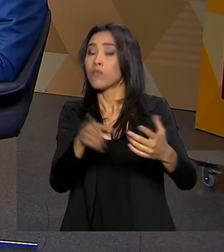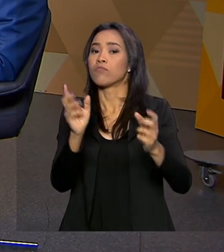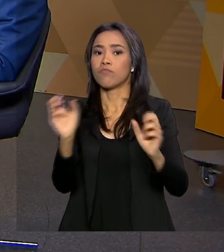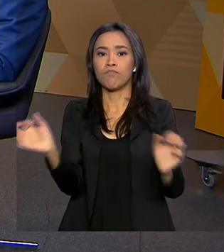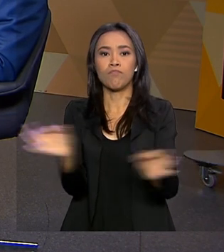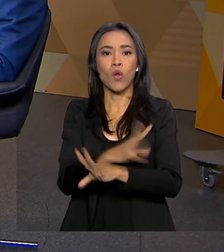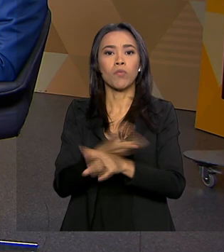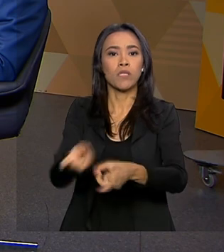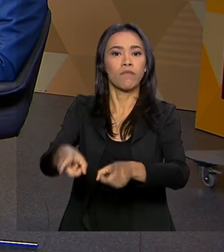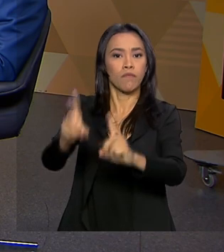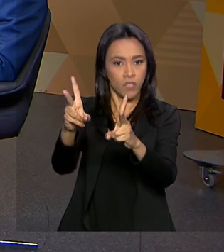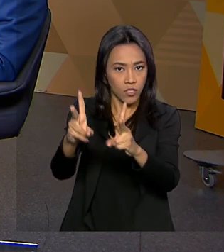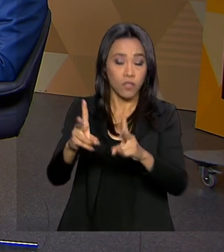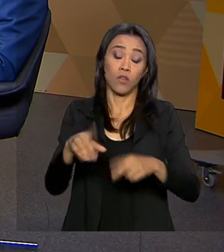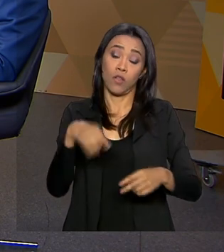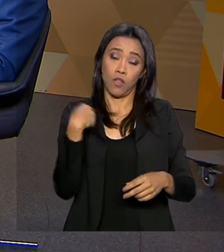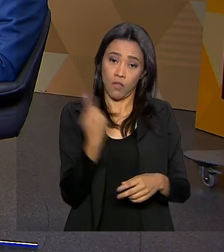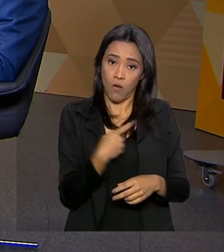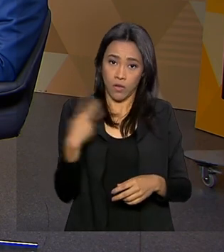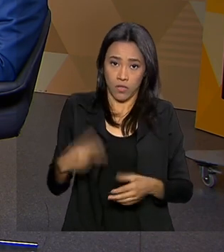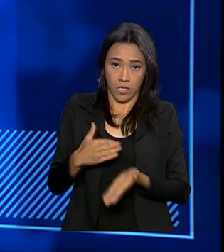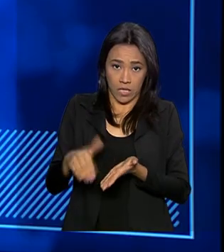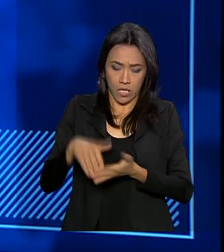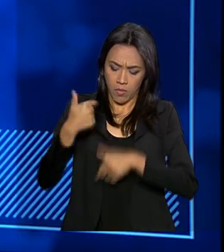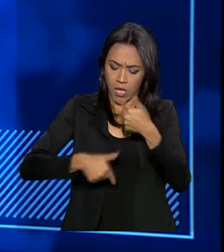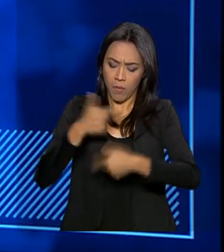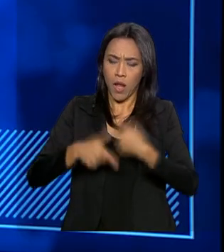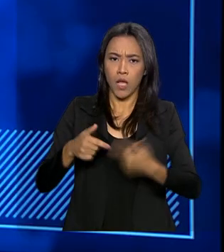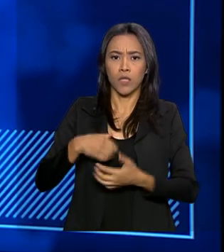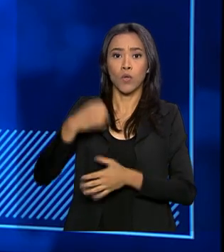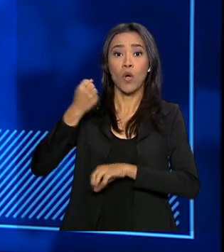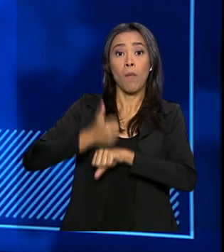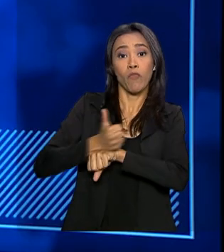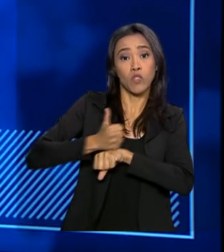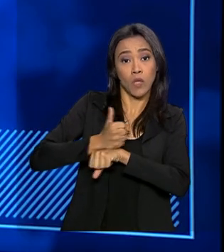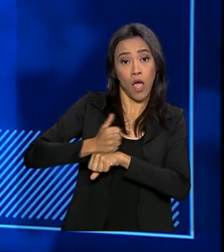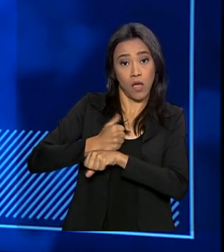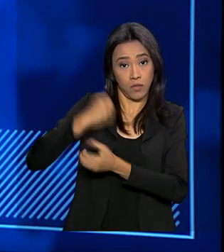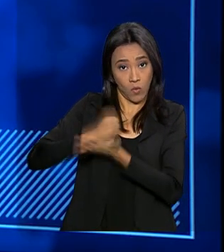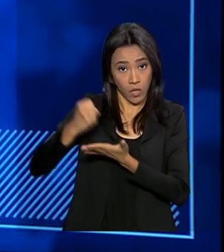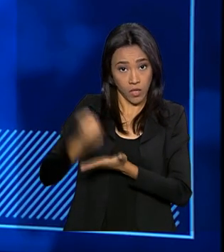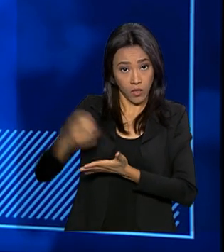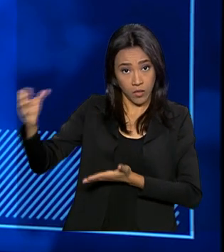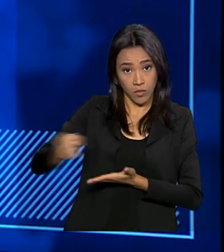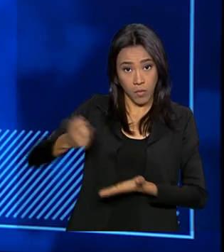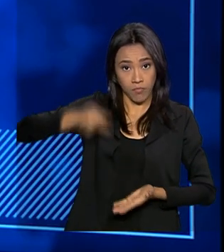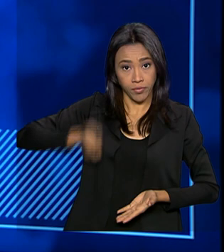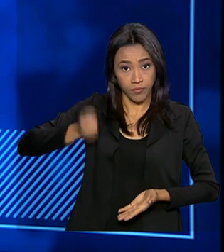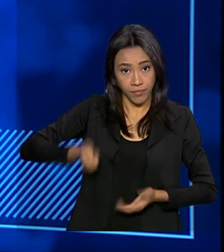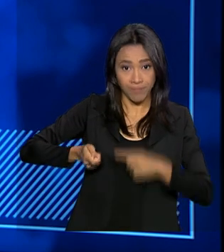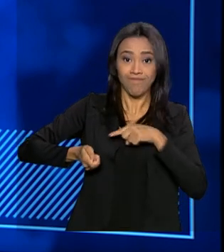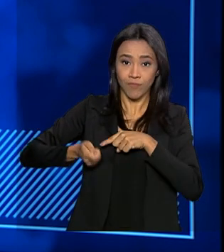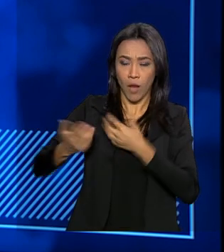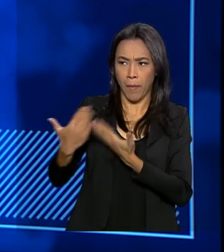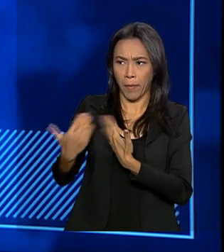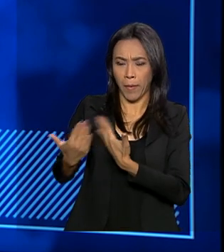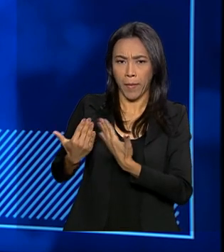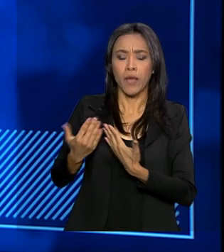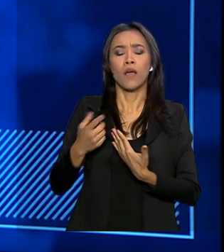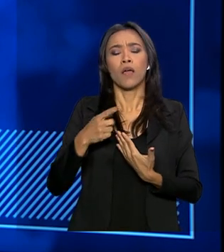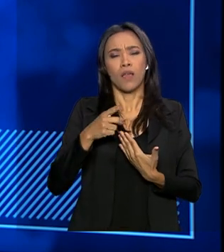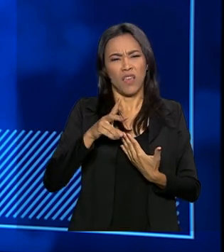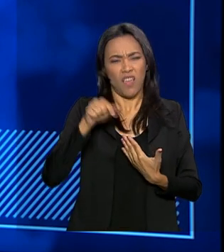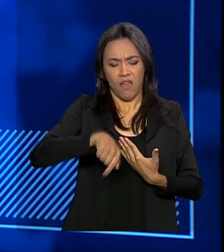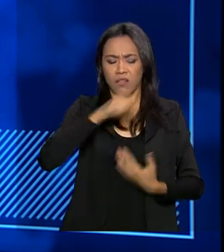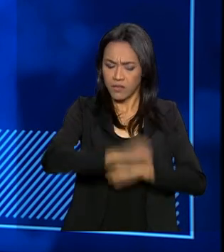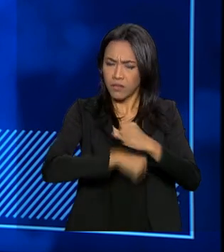alienados. Então, estamos trabalhando agora com os leiloeiros contratados para essa finalidade e nós imaginamos que esse